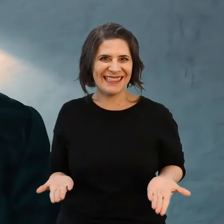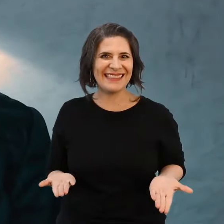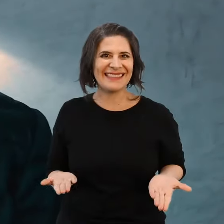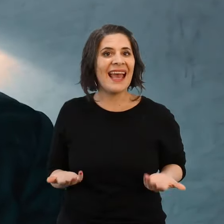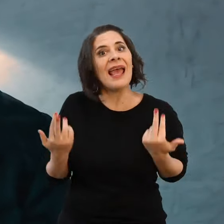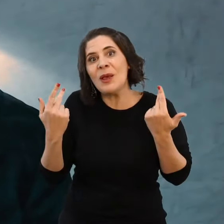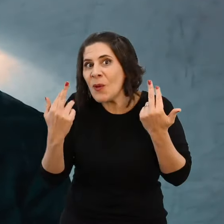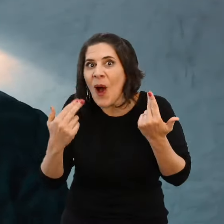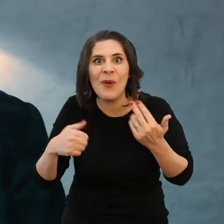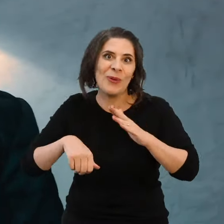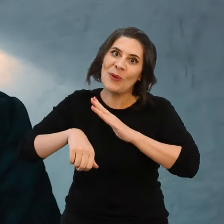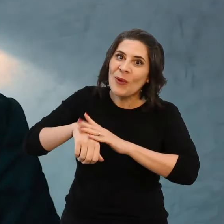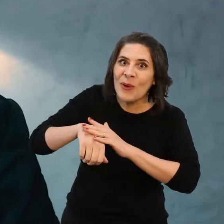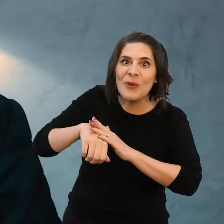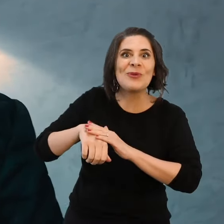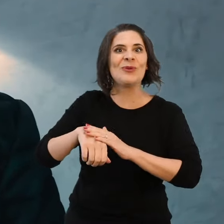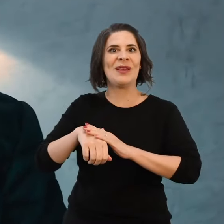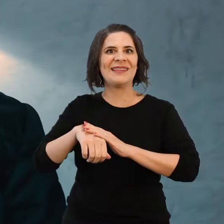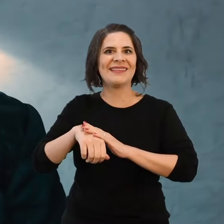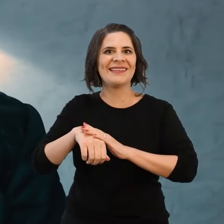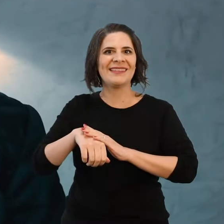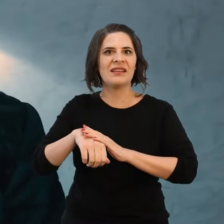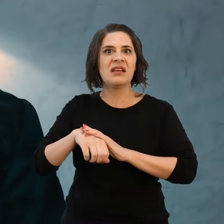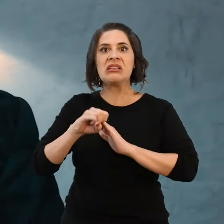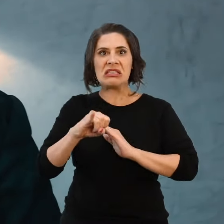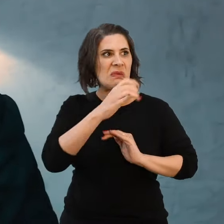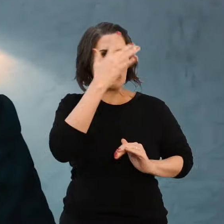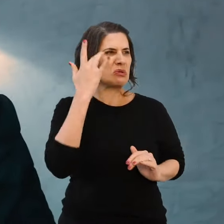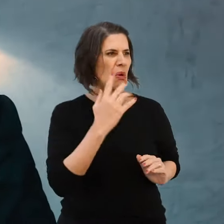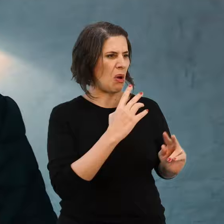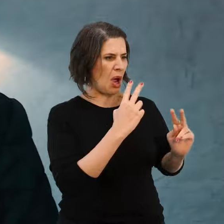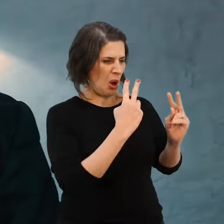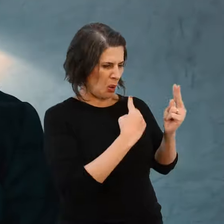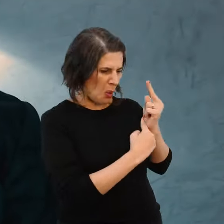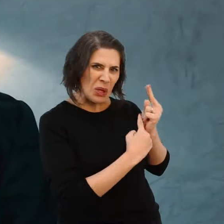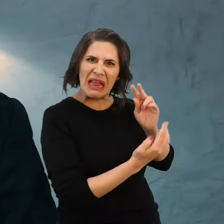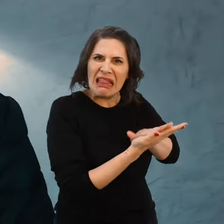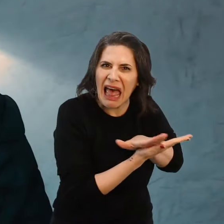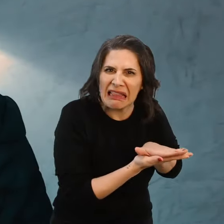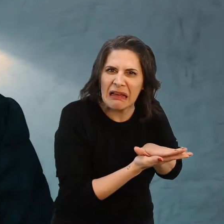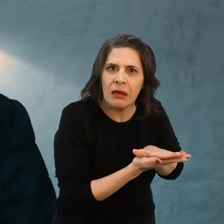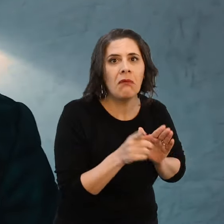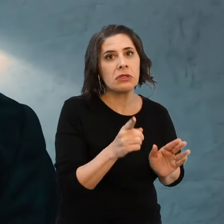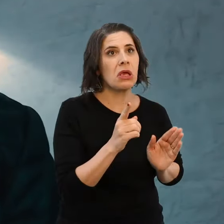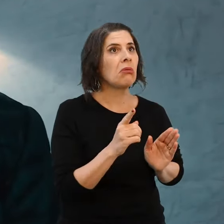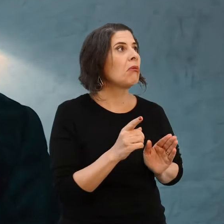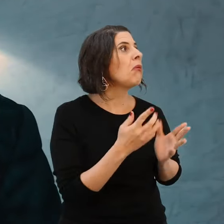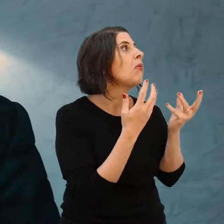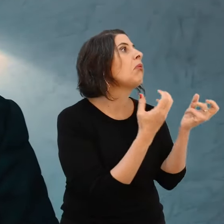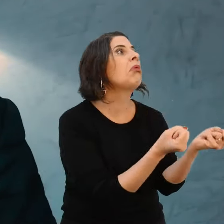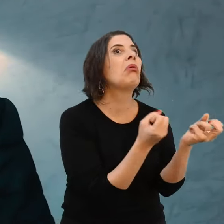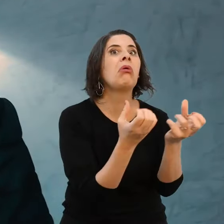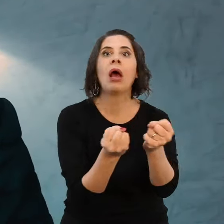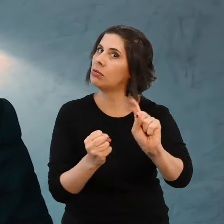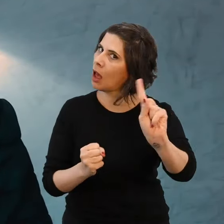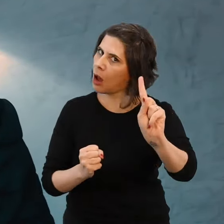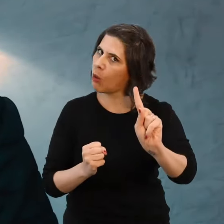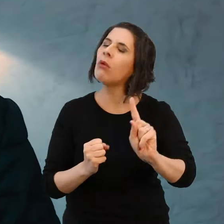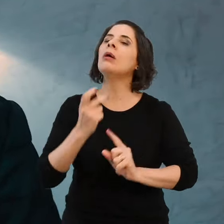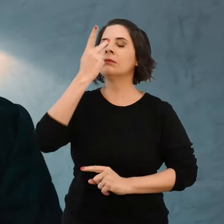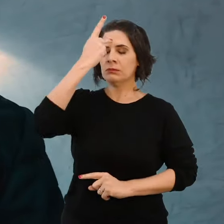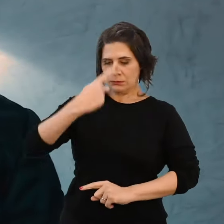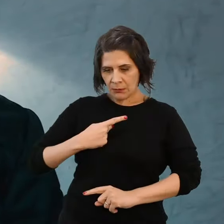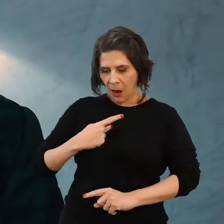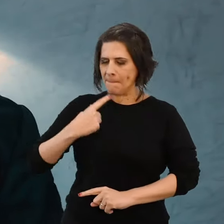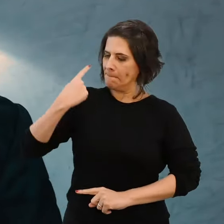voltar a andar. Não se submeta às pessoas que não se cuidem. Coloque você em primeiro lugar e continue, sim,